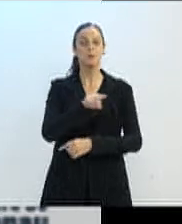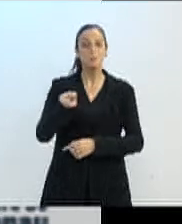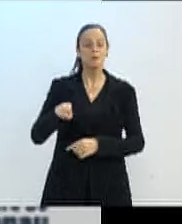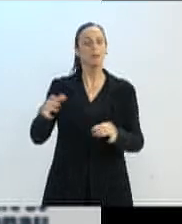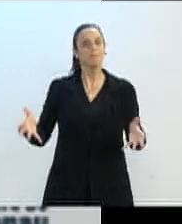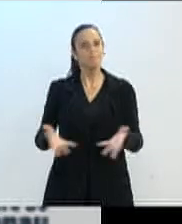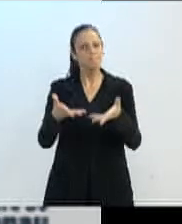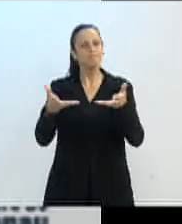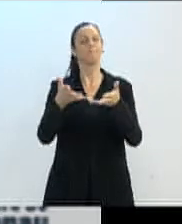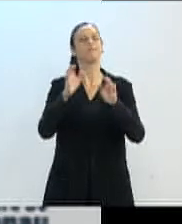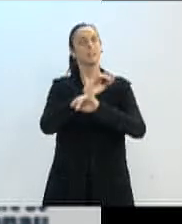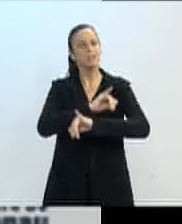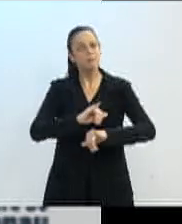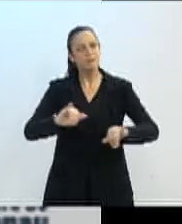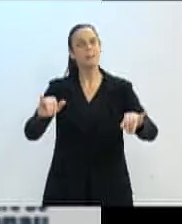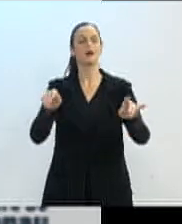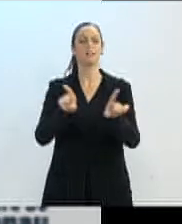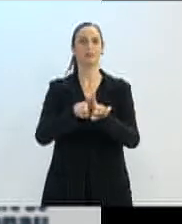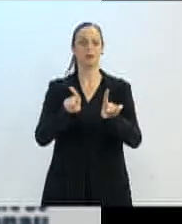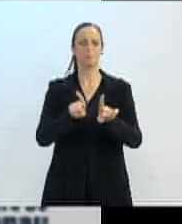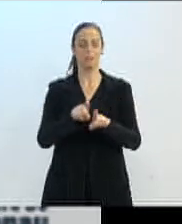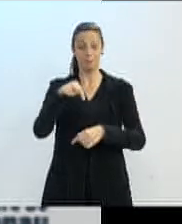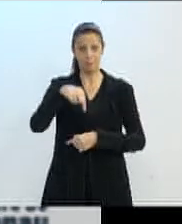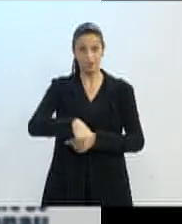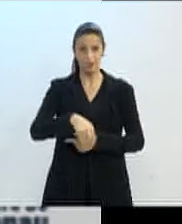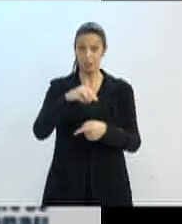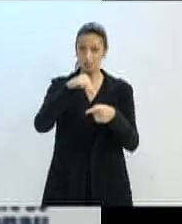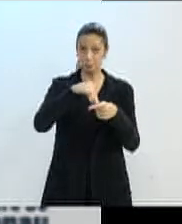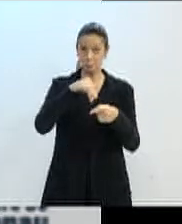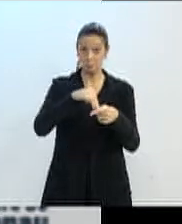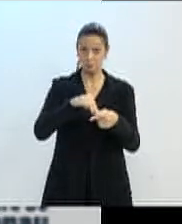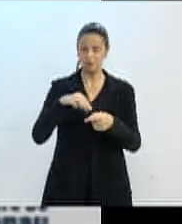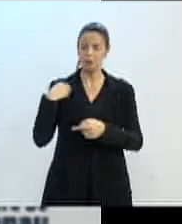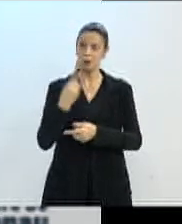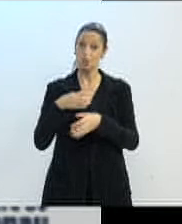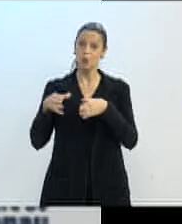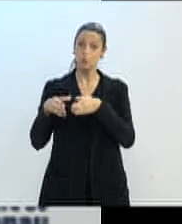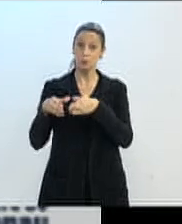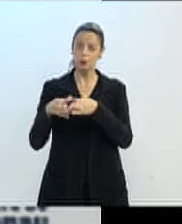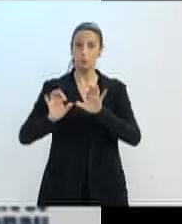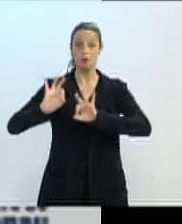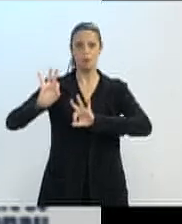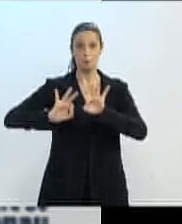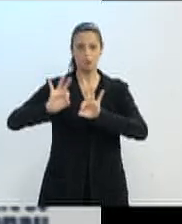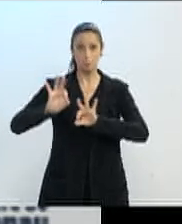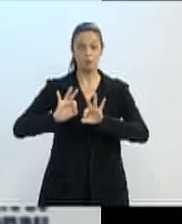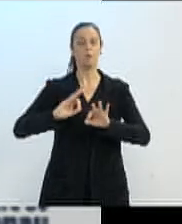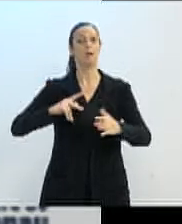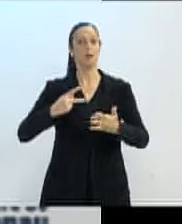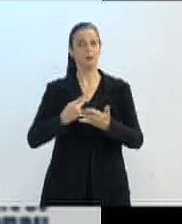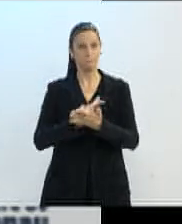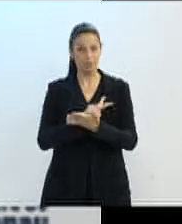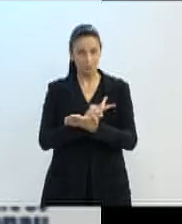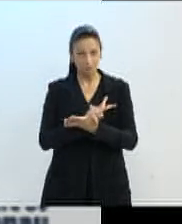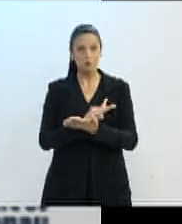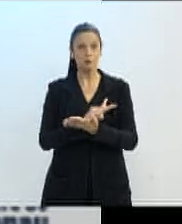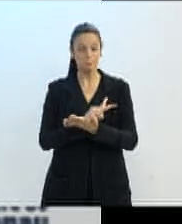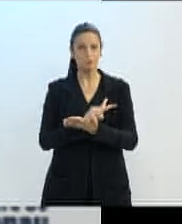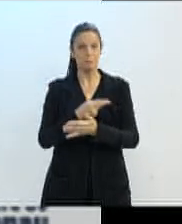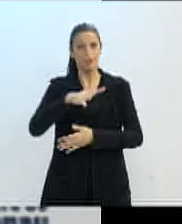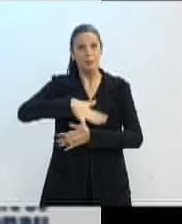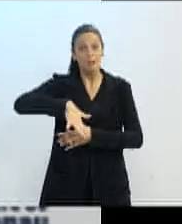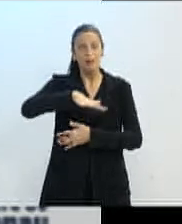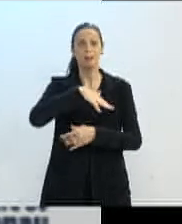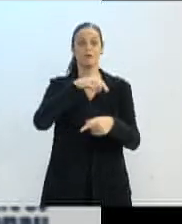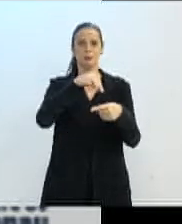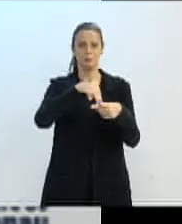incentivem. Nós temos, enquanto município, enquanto comitê, organizado este evento, enquanto rede municipal,